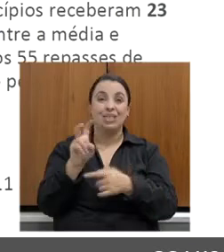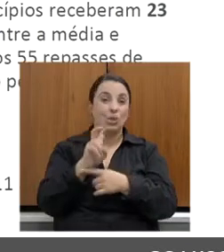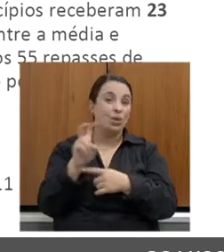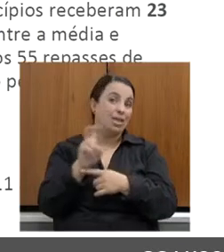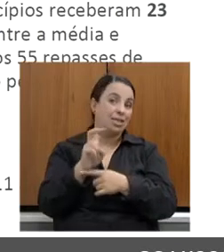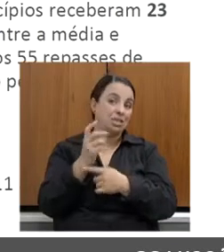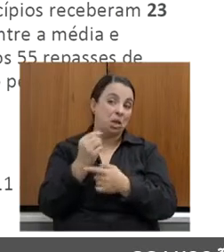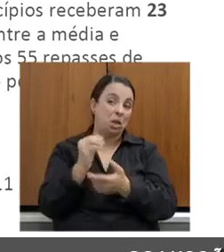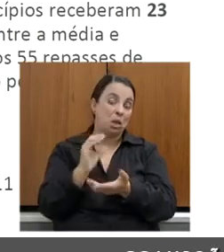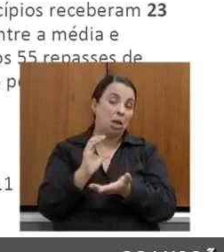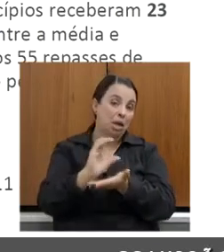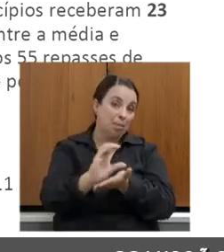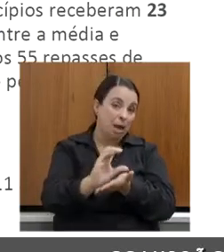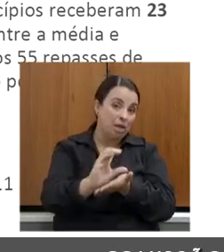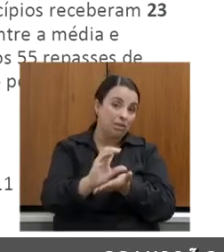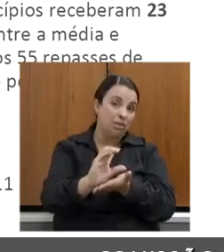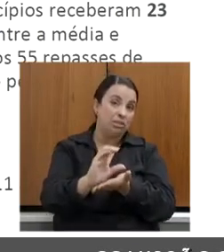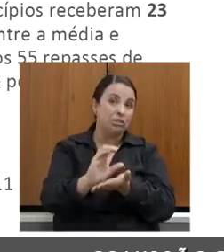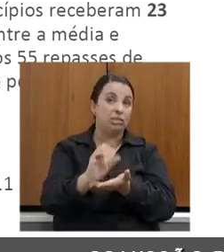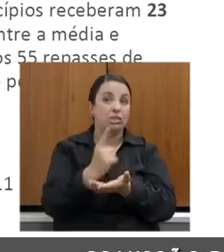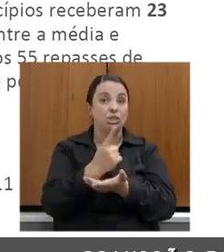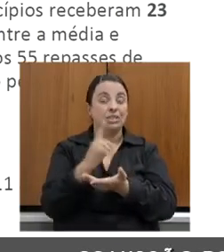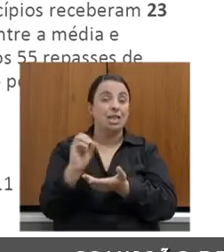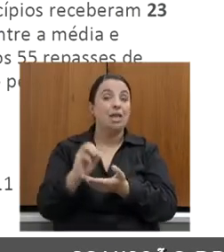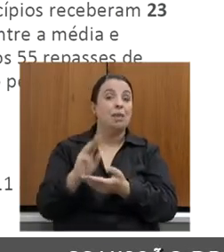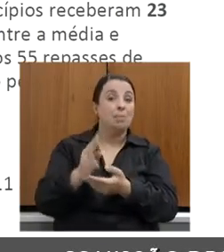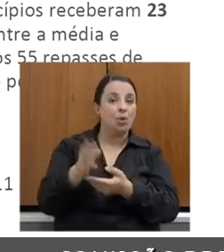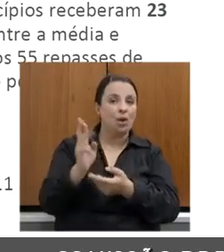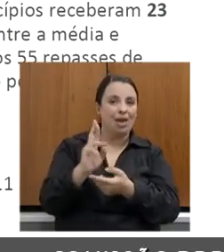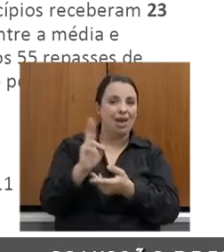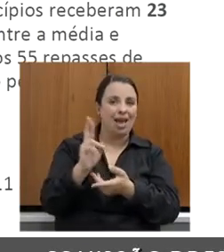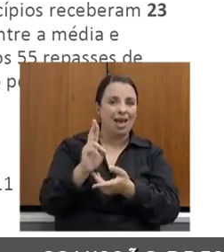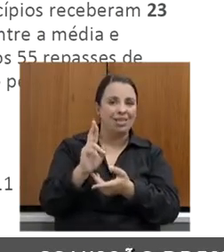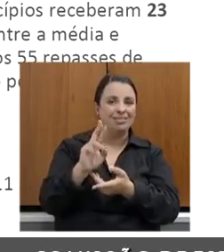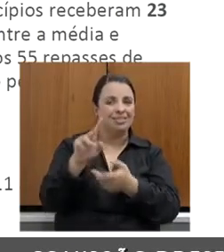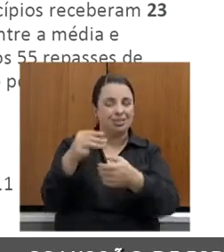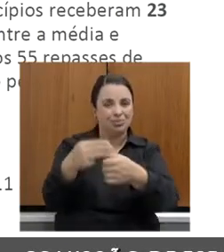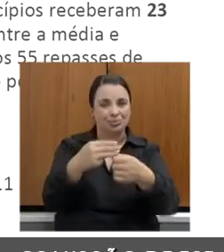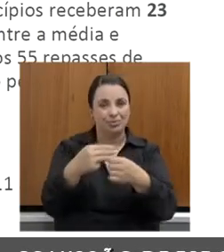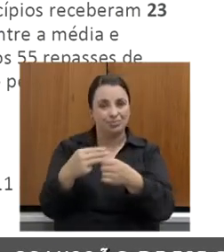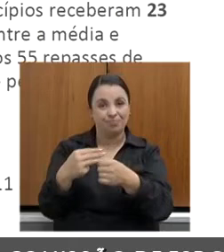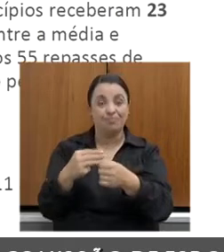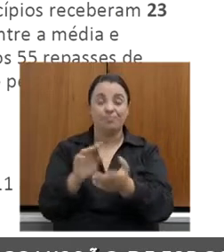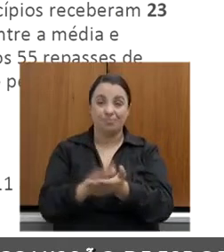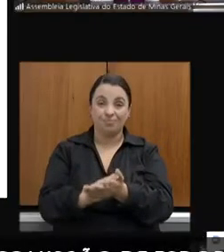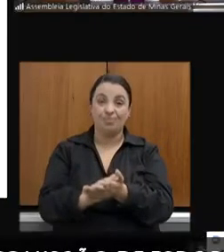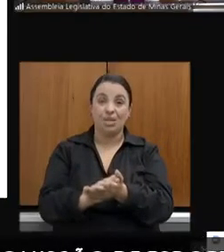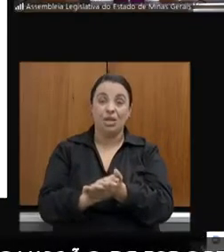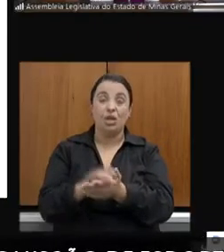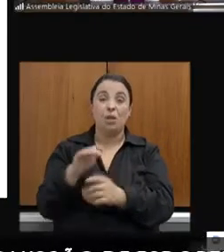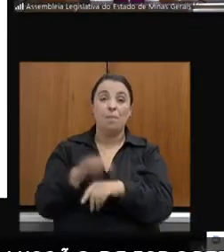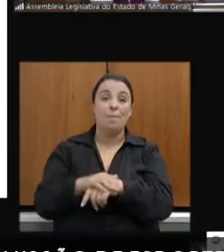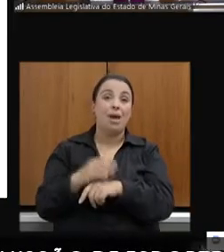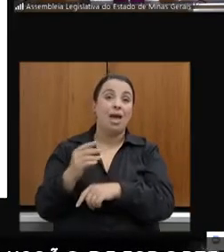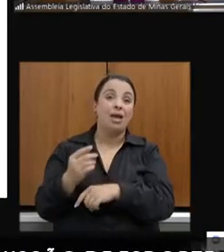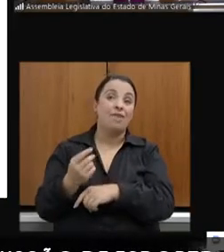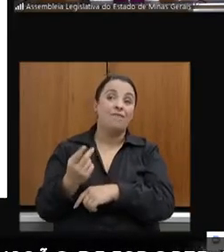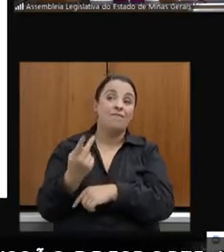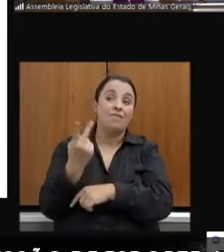de pelo menos 100 mil reais foram feitos aos municípios. E o maior valor de repasso no período